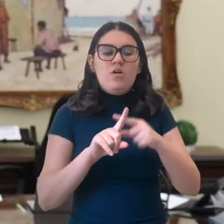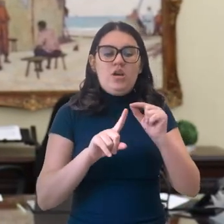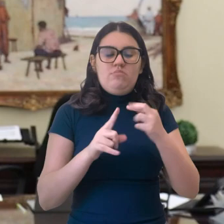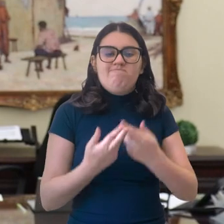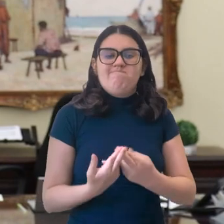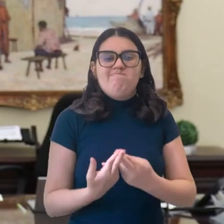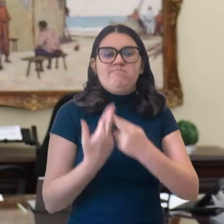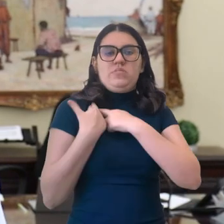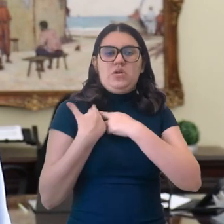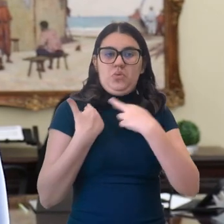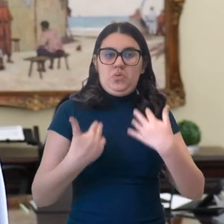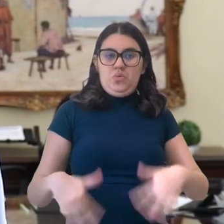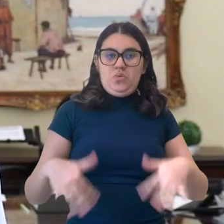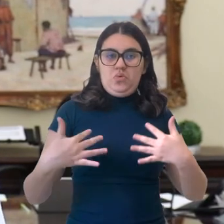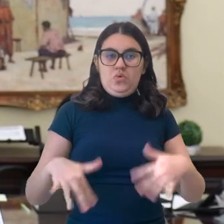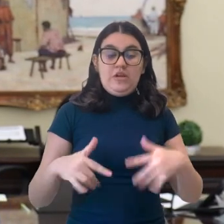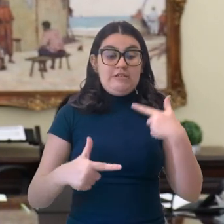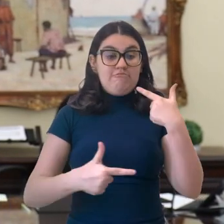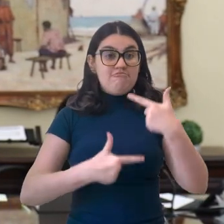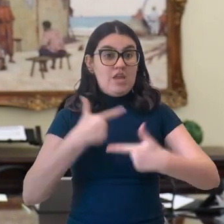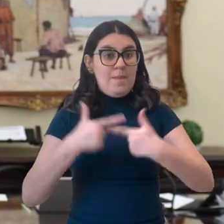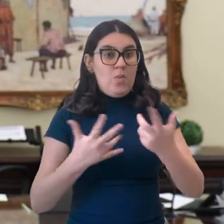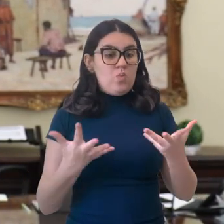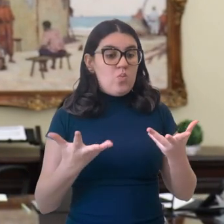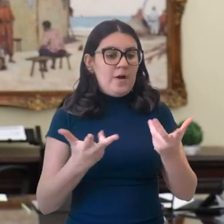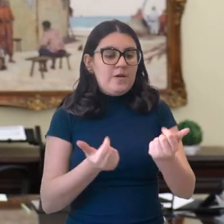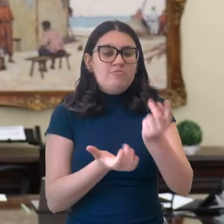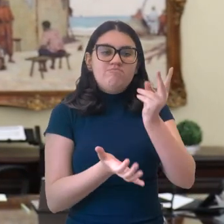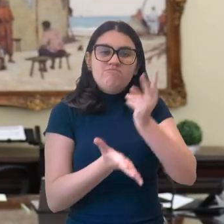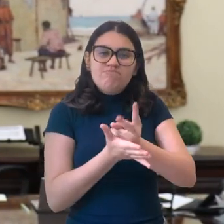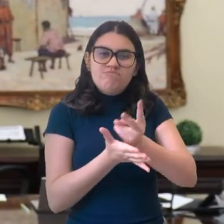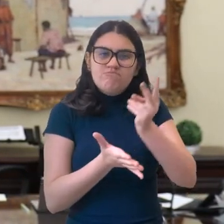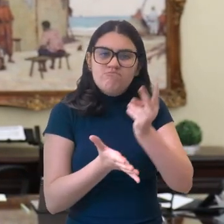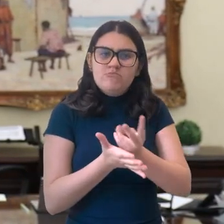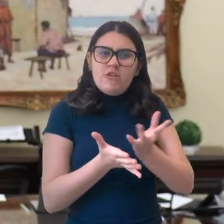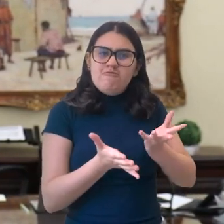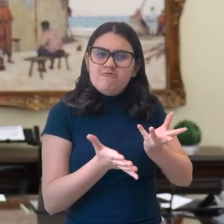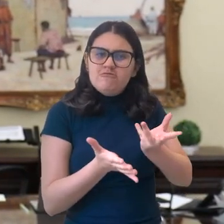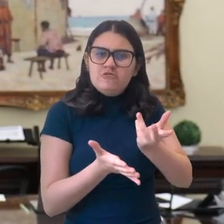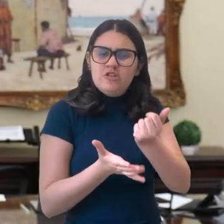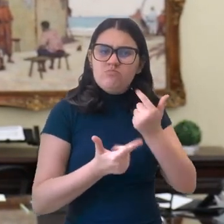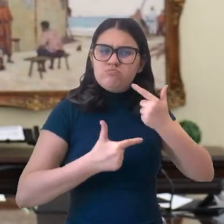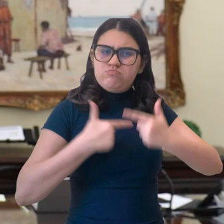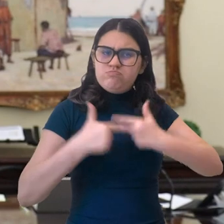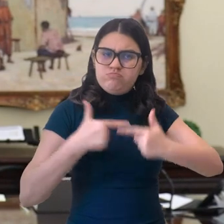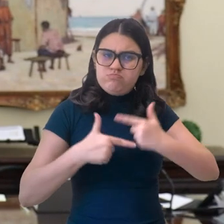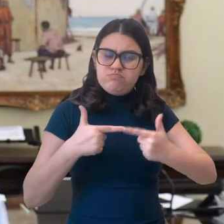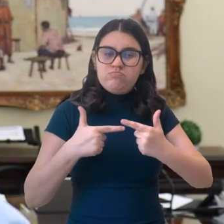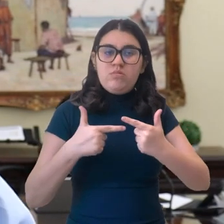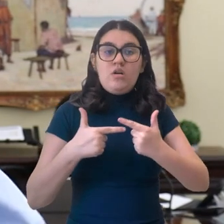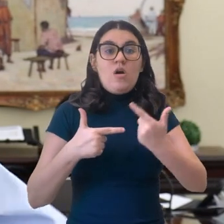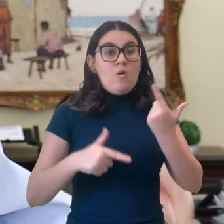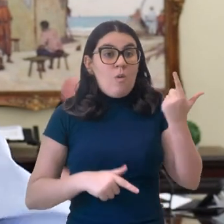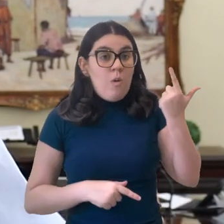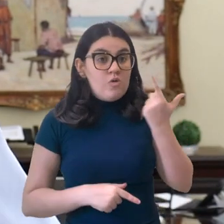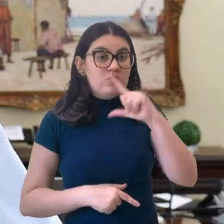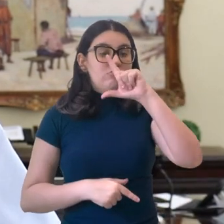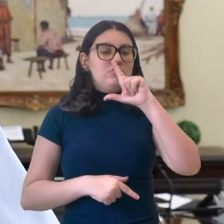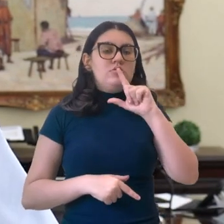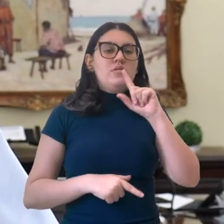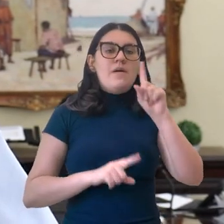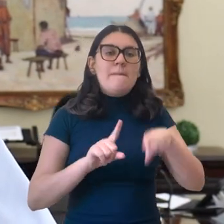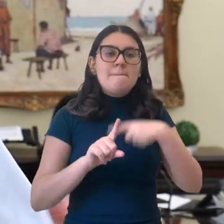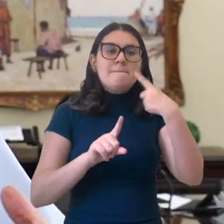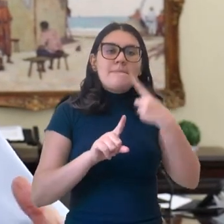de uma responsabilidade muito grande, que é manter a qualidade do serviço, manter o atendimento, eficiência e tal. Quer dizer, essa